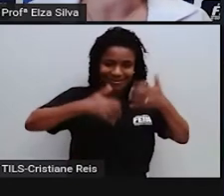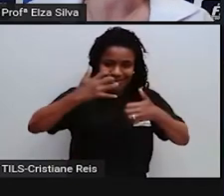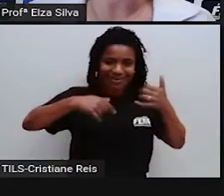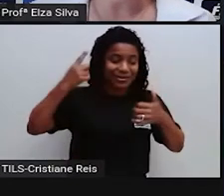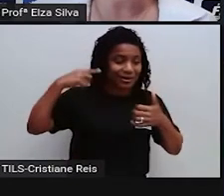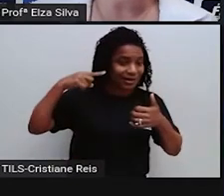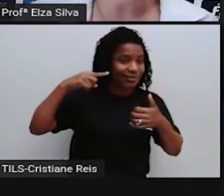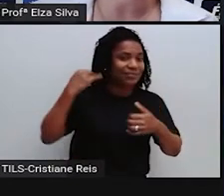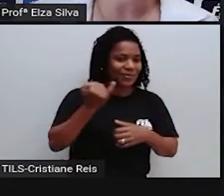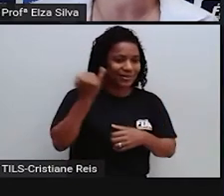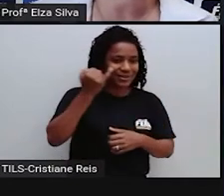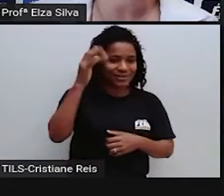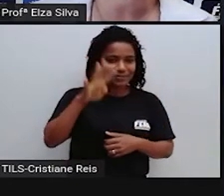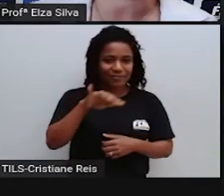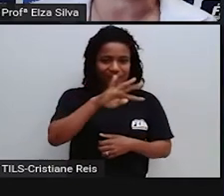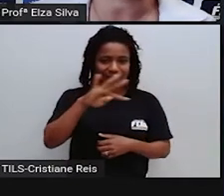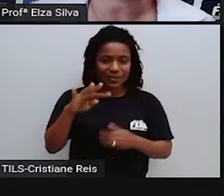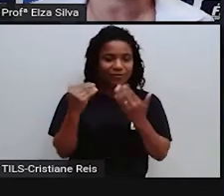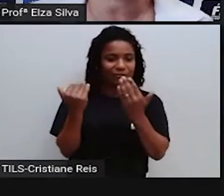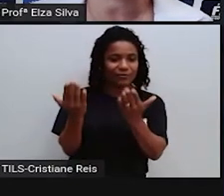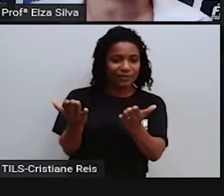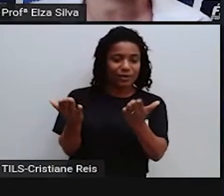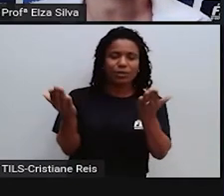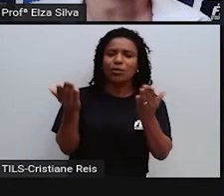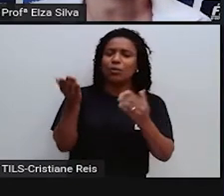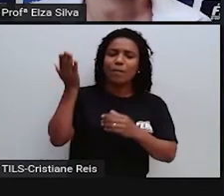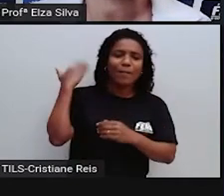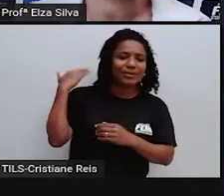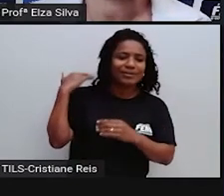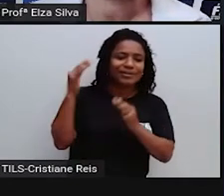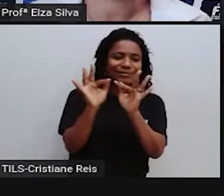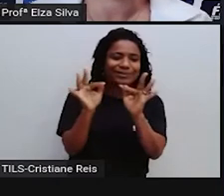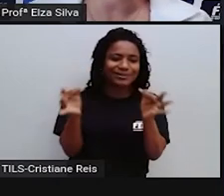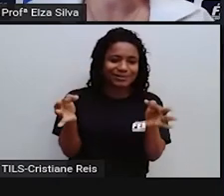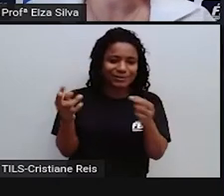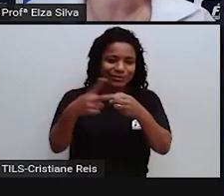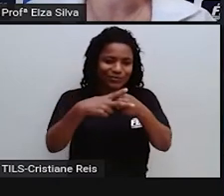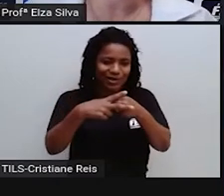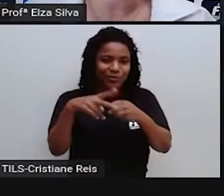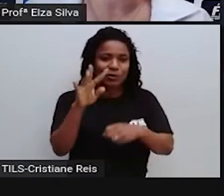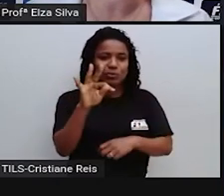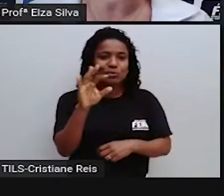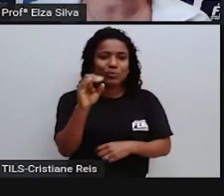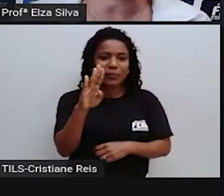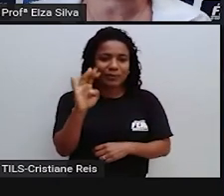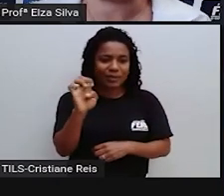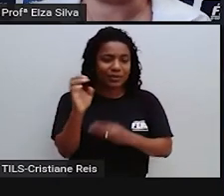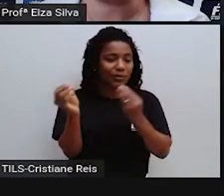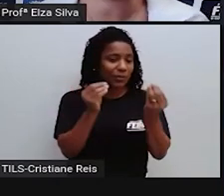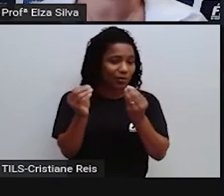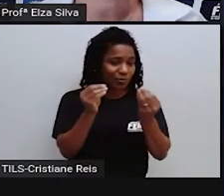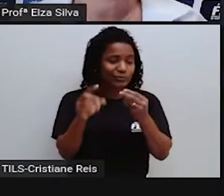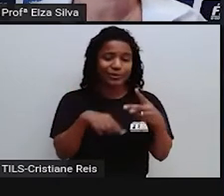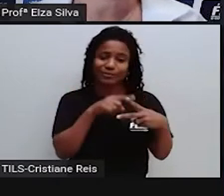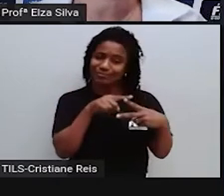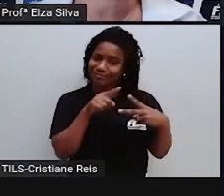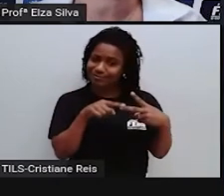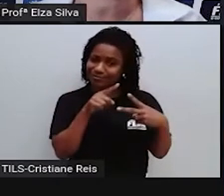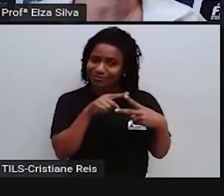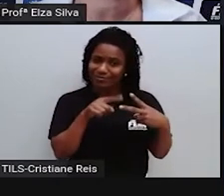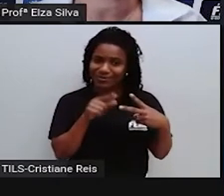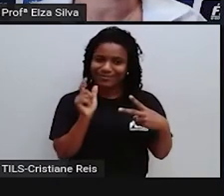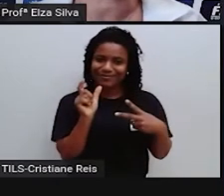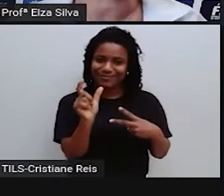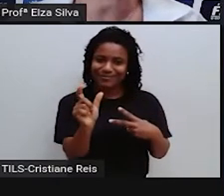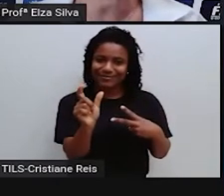Passado O círculo Do verbo To be Como é que a gente faz? Então nós utilizamos Apenas duas palavras Vejam